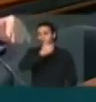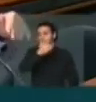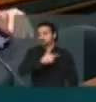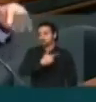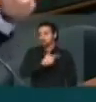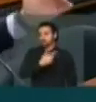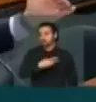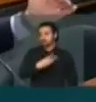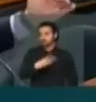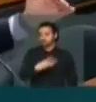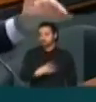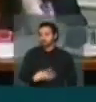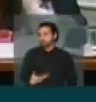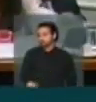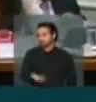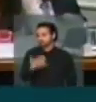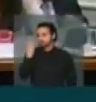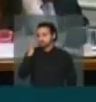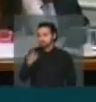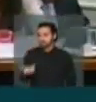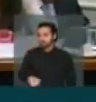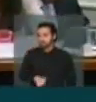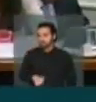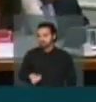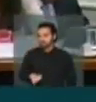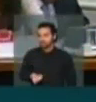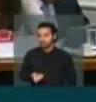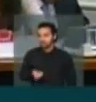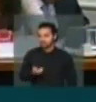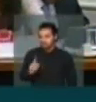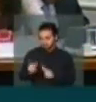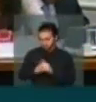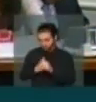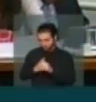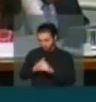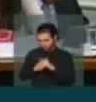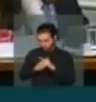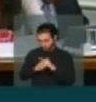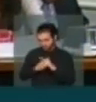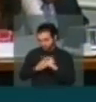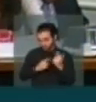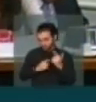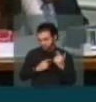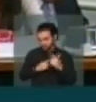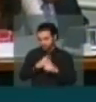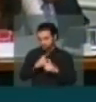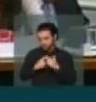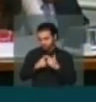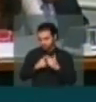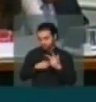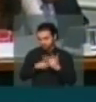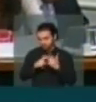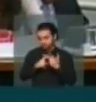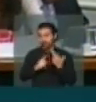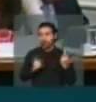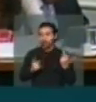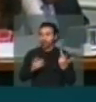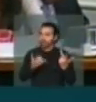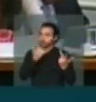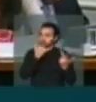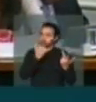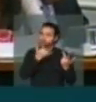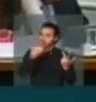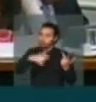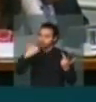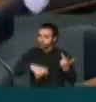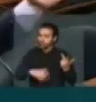sei lá, a partir de um certo ponto, quer dizer, reincidir o primeiro, segundo, a terceira vez, olha, você passa para outra natureza, como acontece, por exemplo, um reincidente no